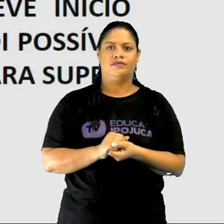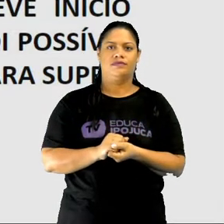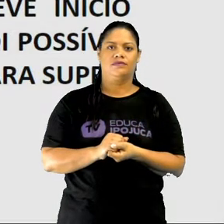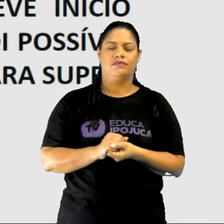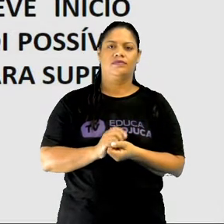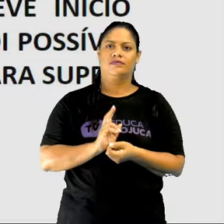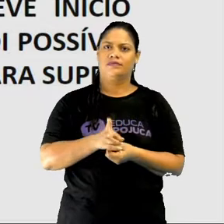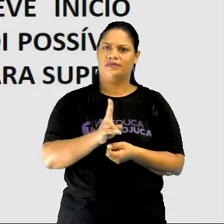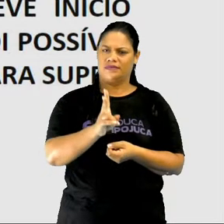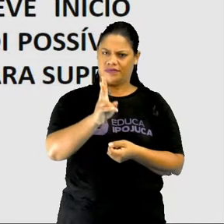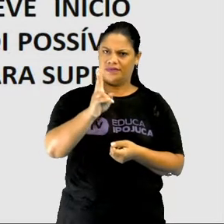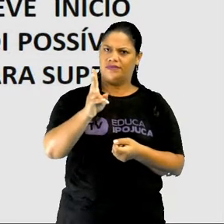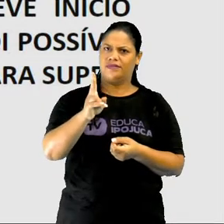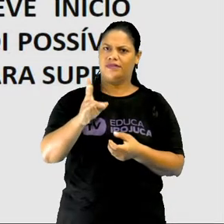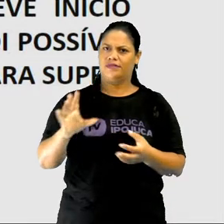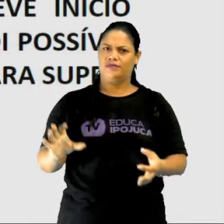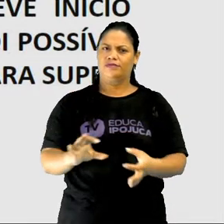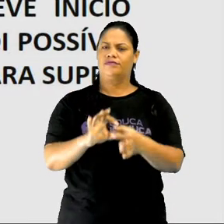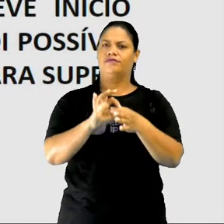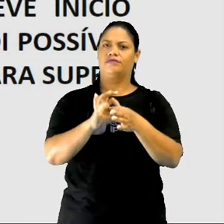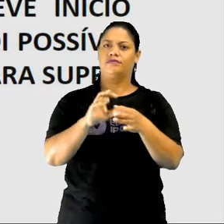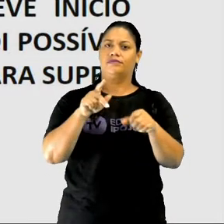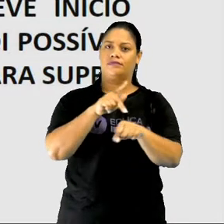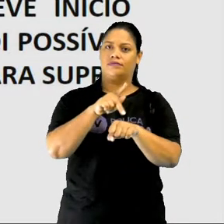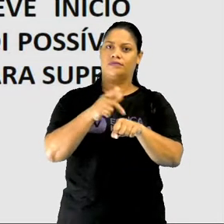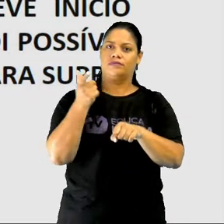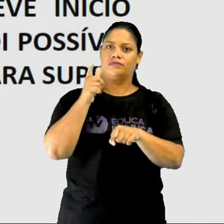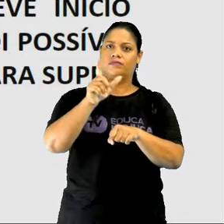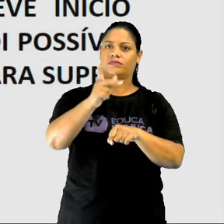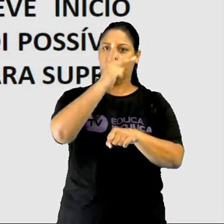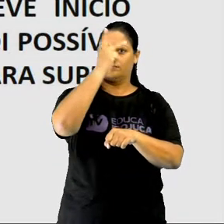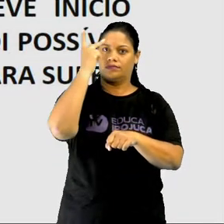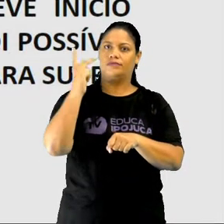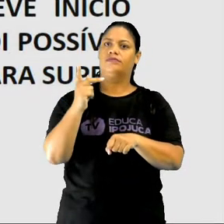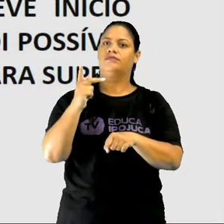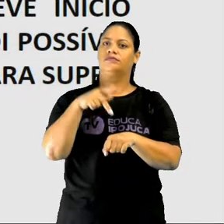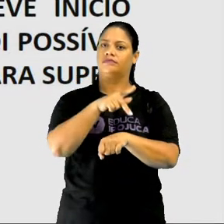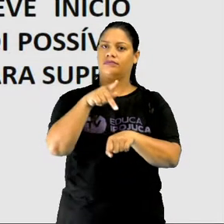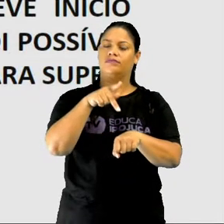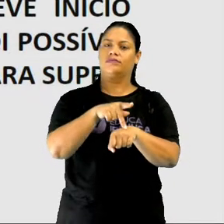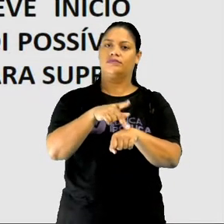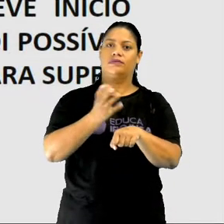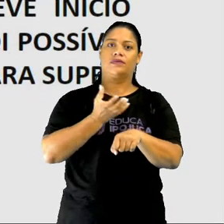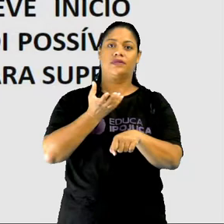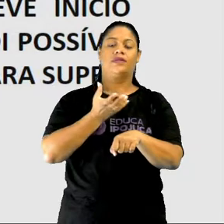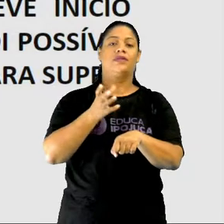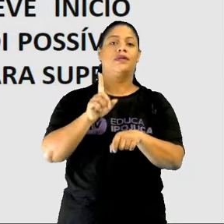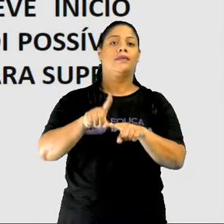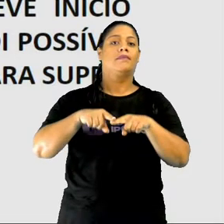com países do Oriente, mas eles queriam buscar mais